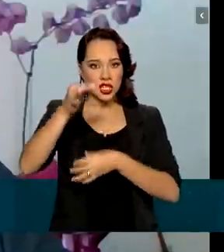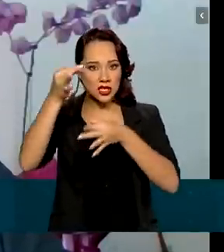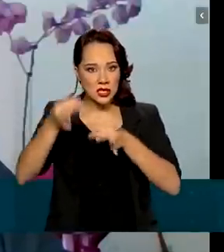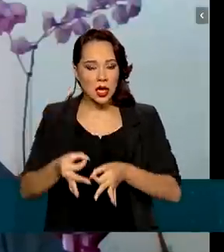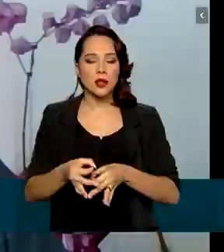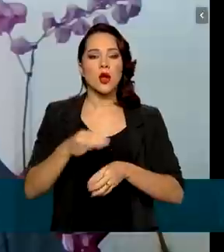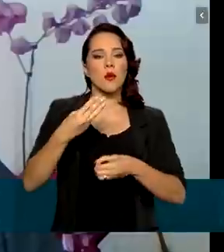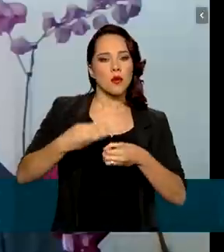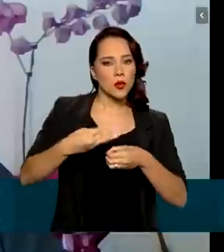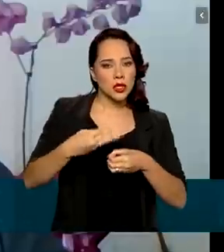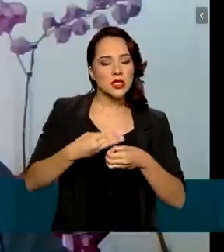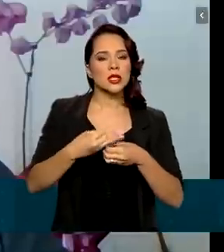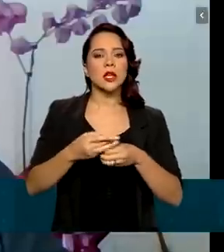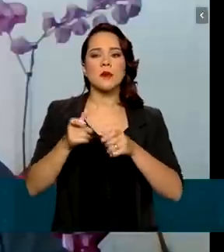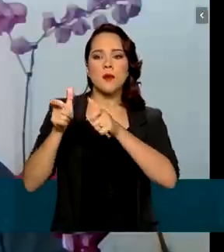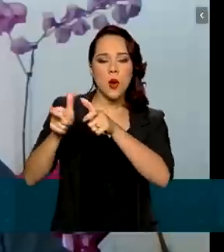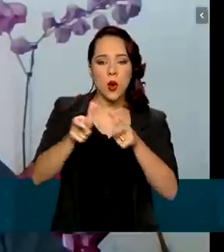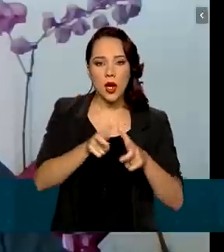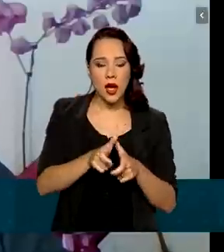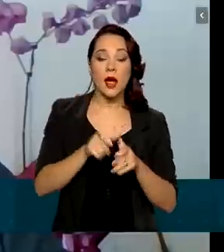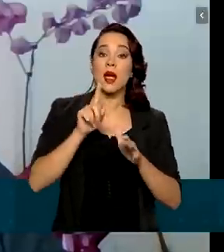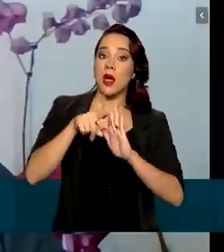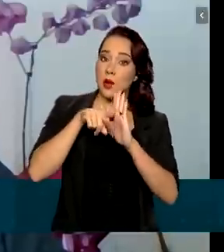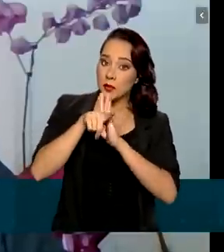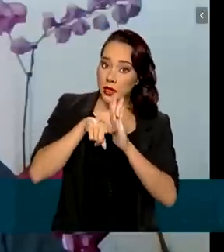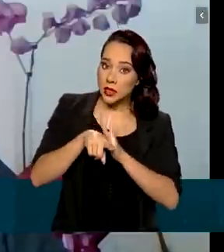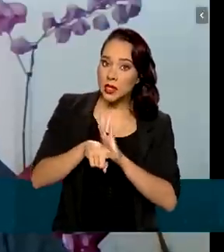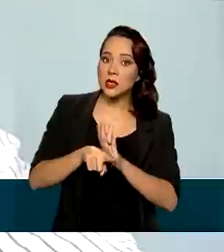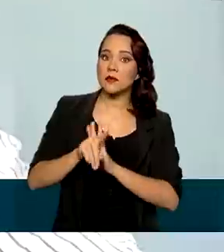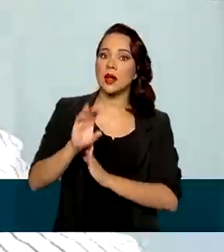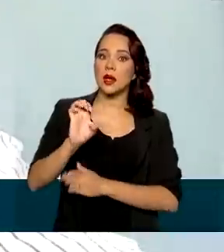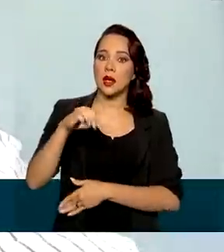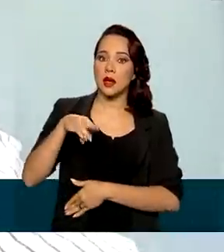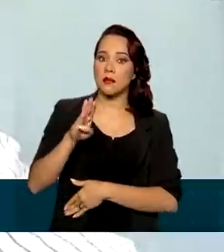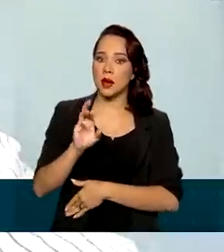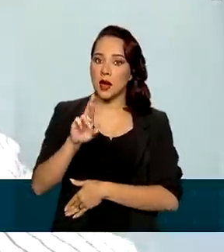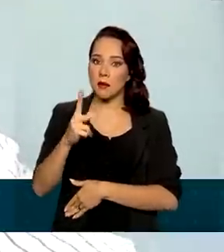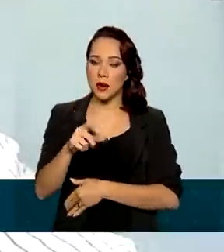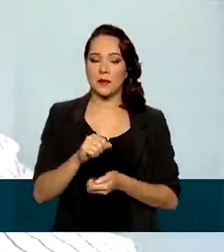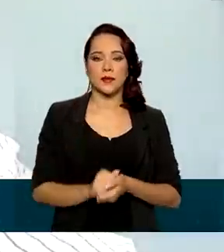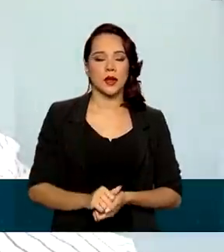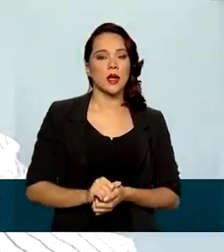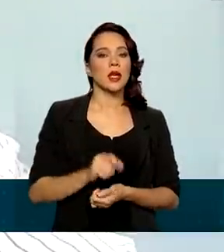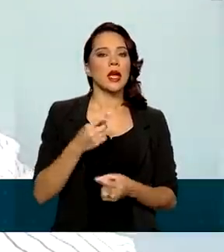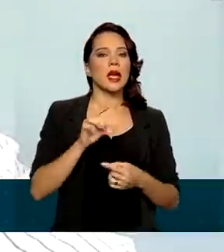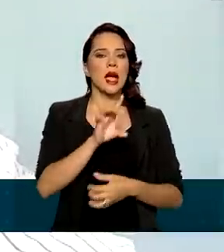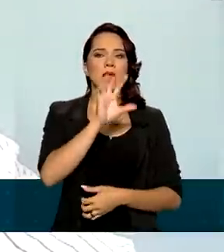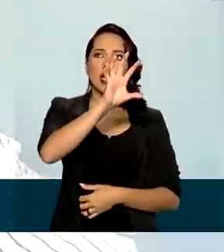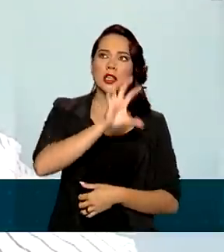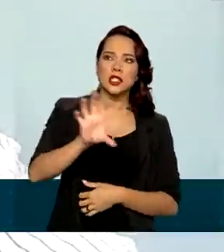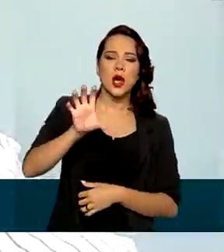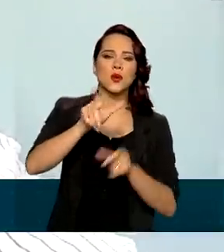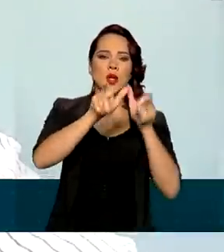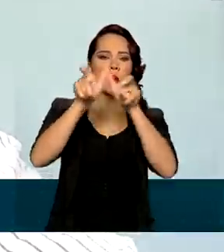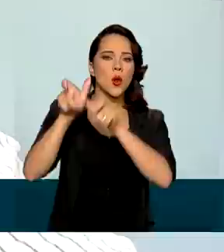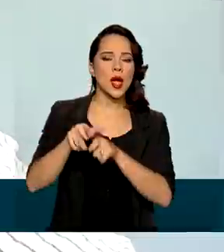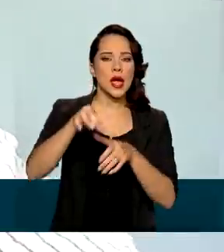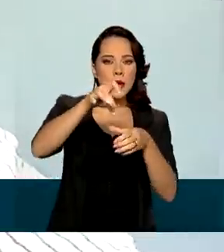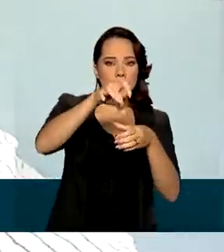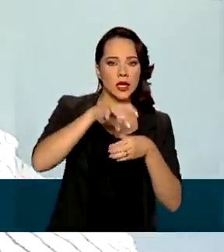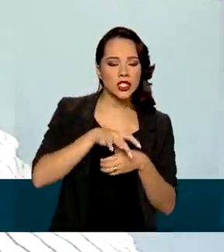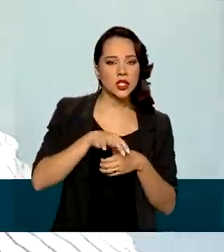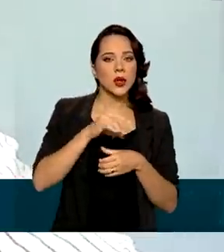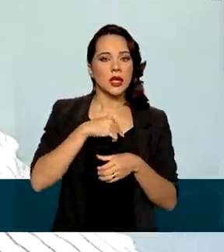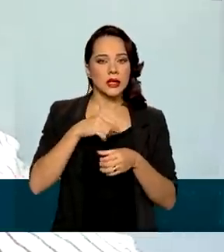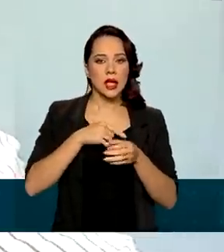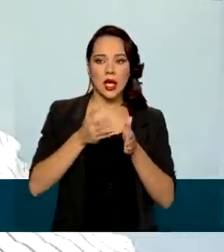município, por cultivar. É uma pesquisa feita pela Embrapa. Cada região tem seus zoneamentos de plantio. Aí você tem que plantar até